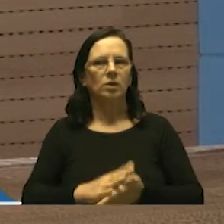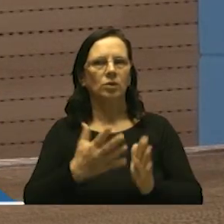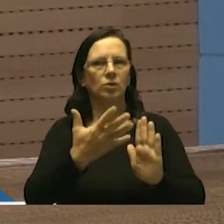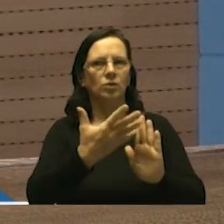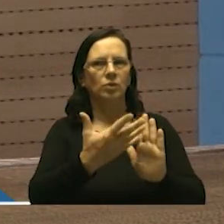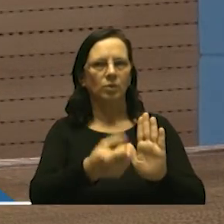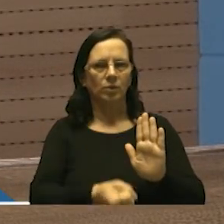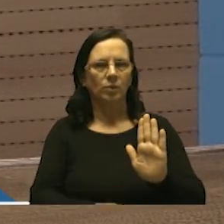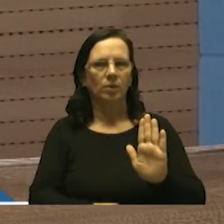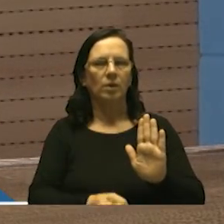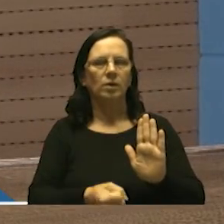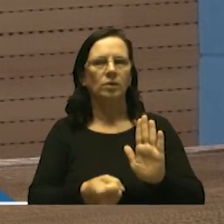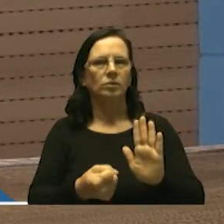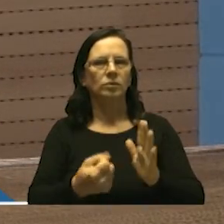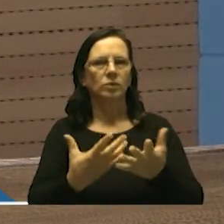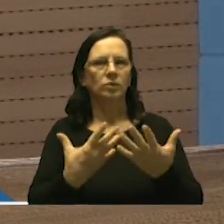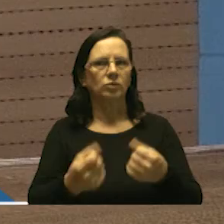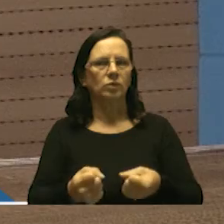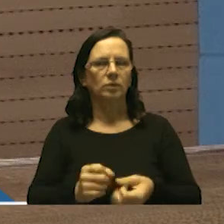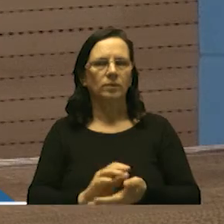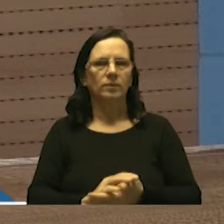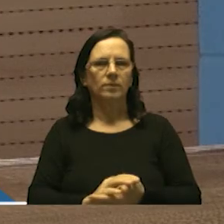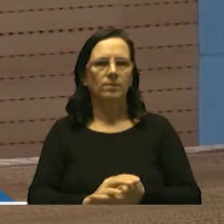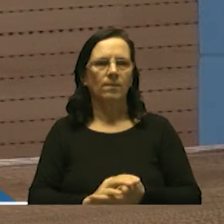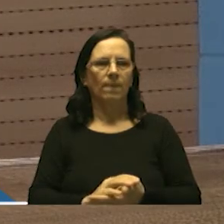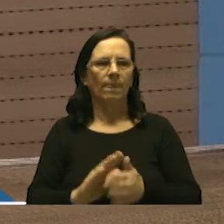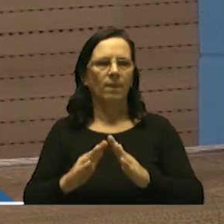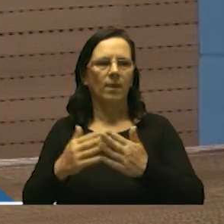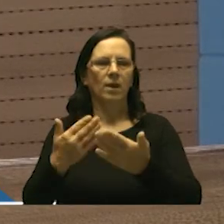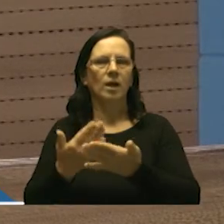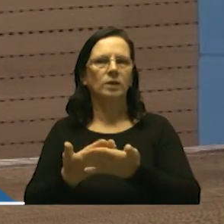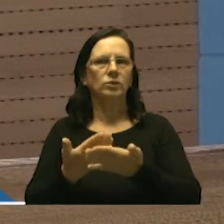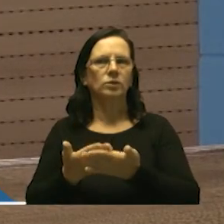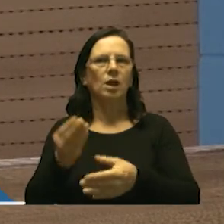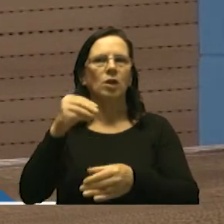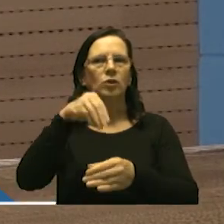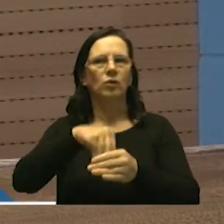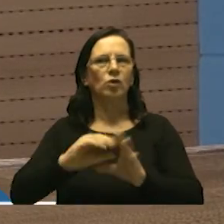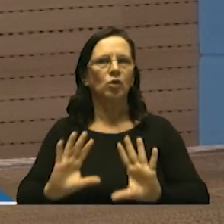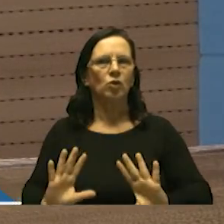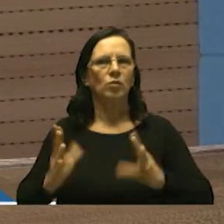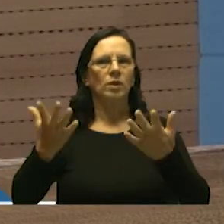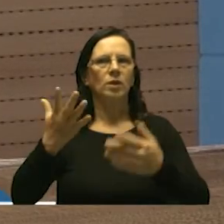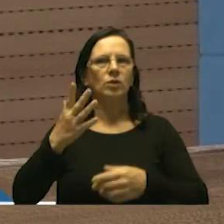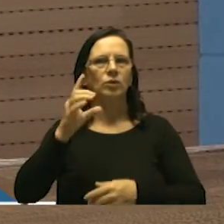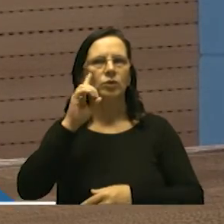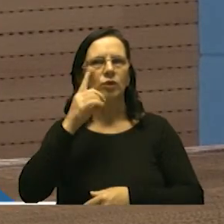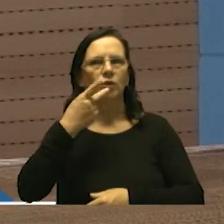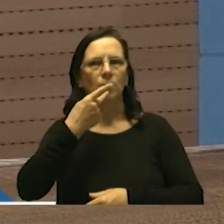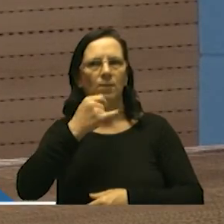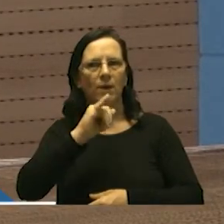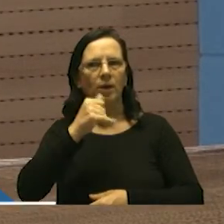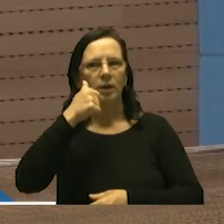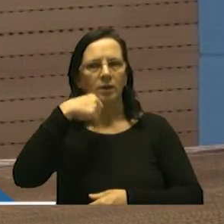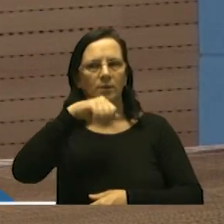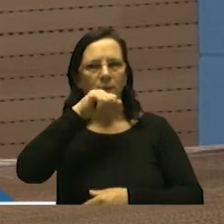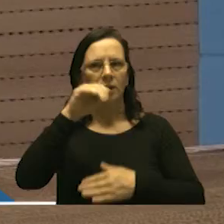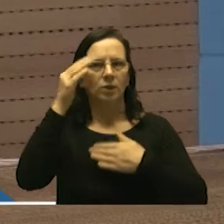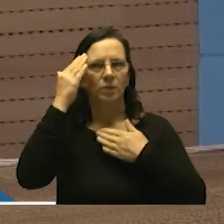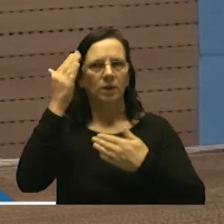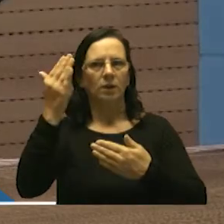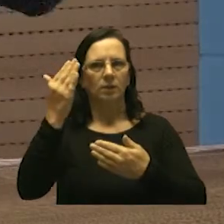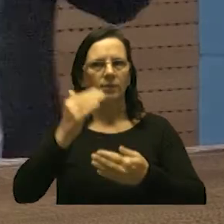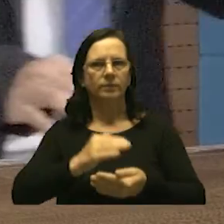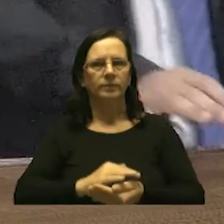aprovado ser sancionado e fazer com que as escolas elas voltem a comemorar o dia dos pais do dia das mães muito obrigado a todos